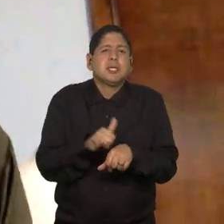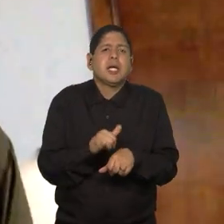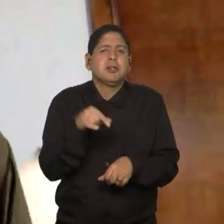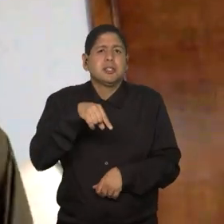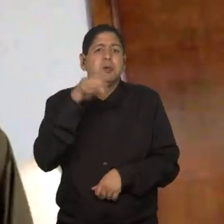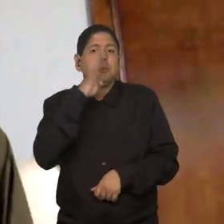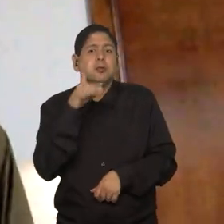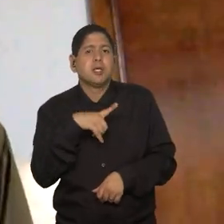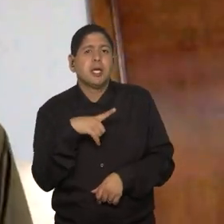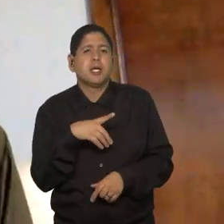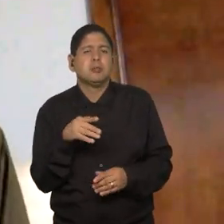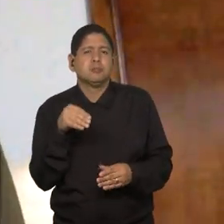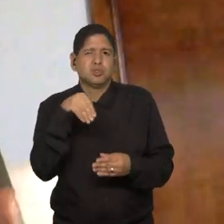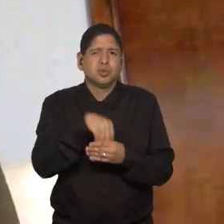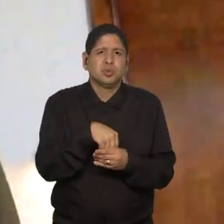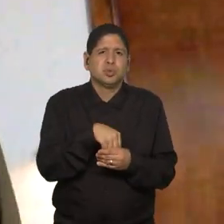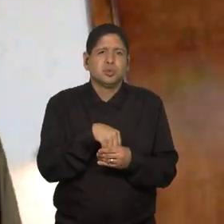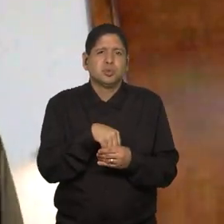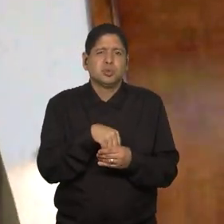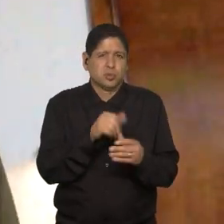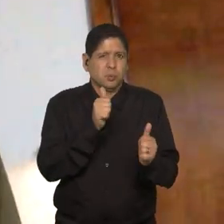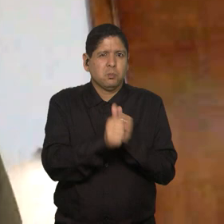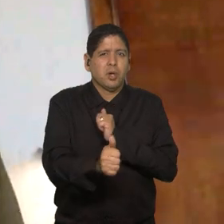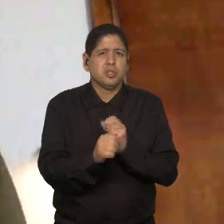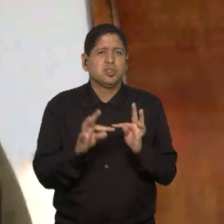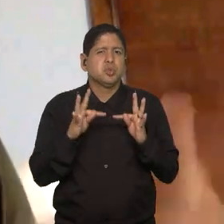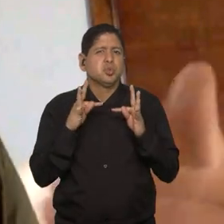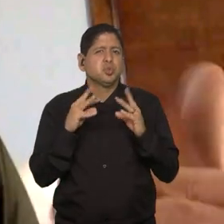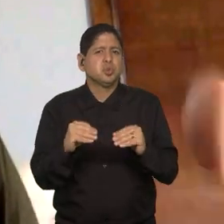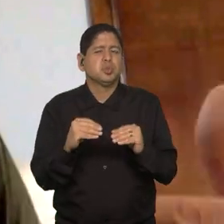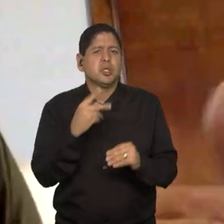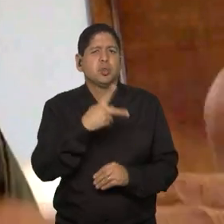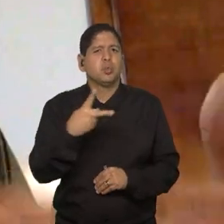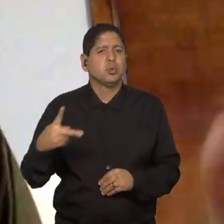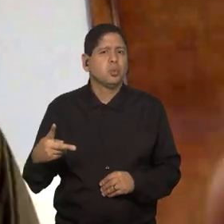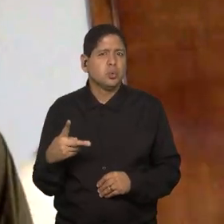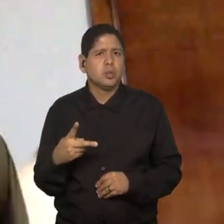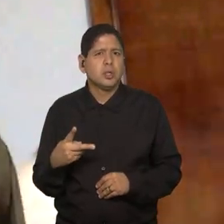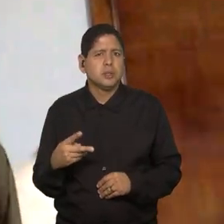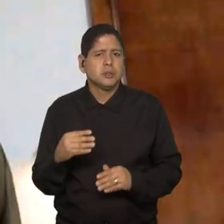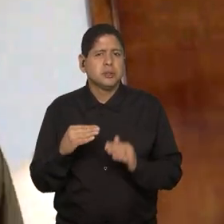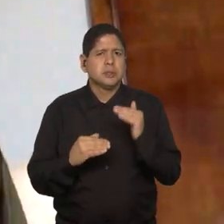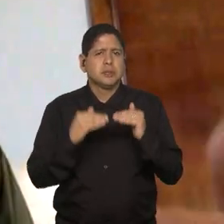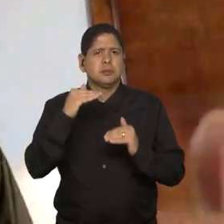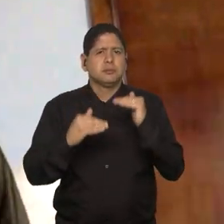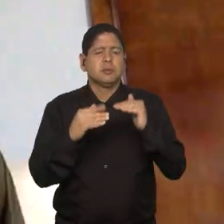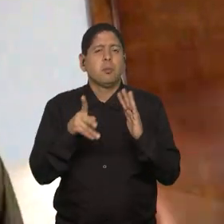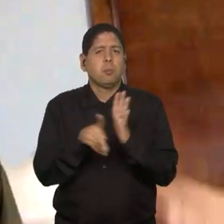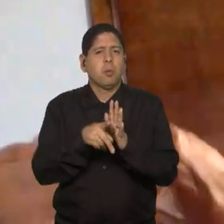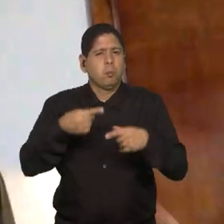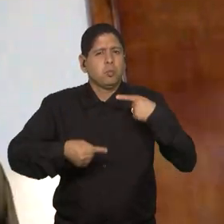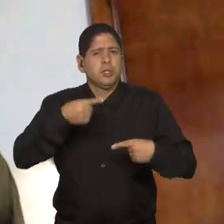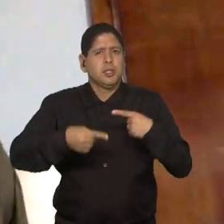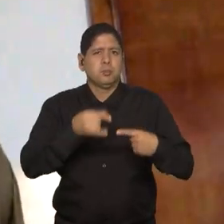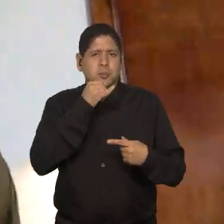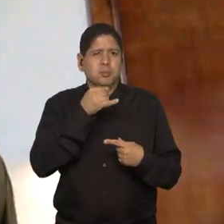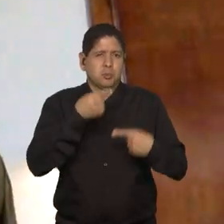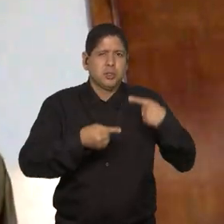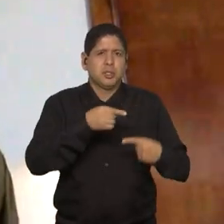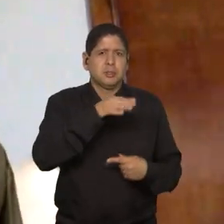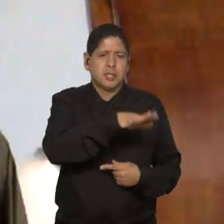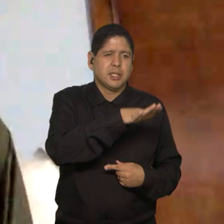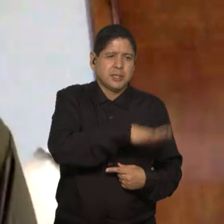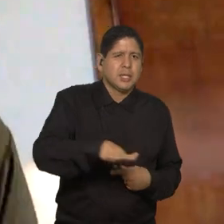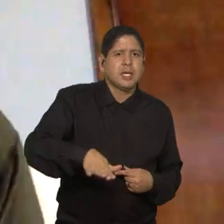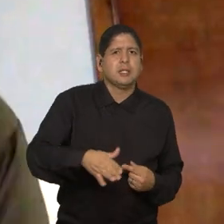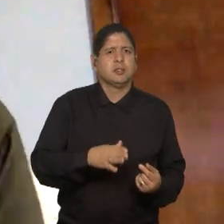além de incluir o esporte em todos os seus níveis de política? Então, as políticas para criança e adolescente,